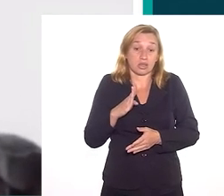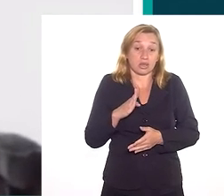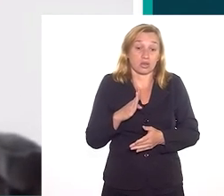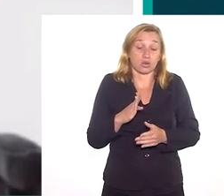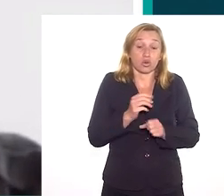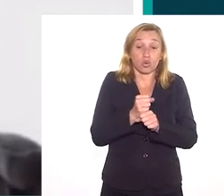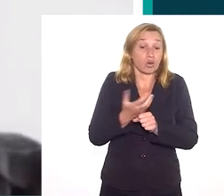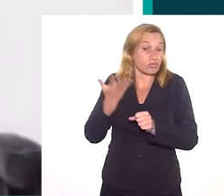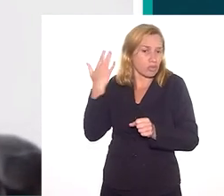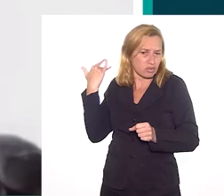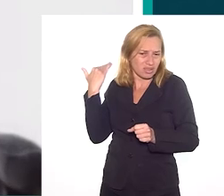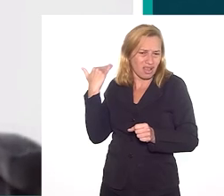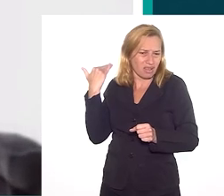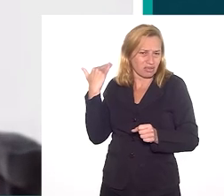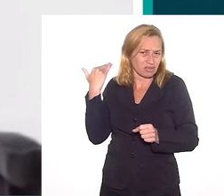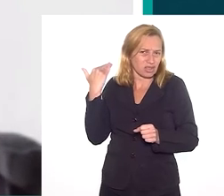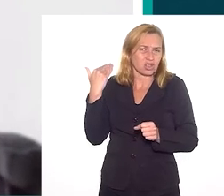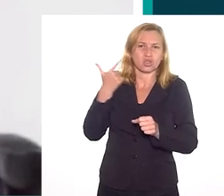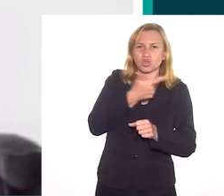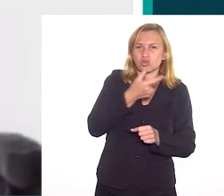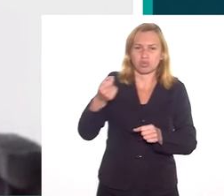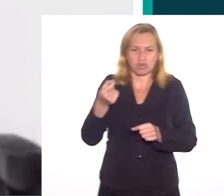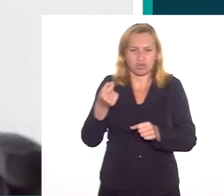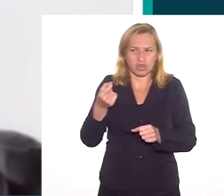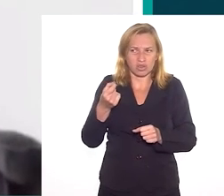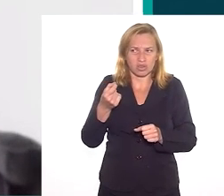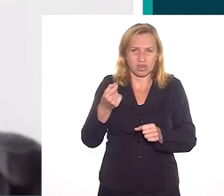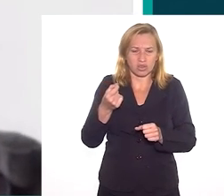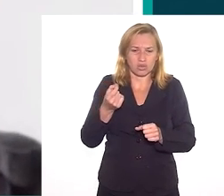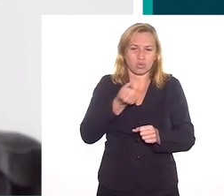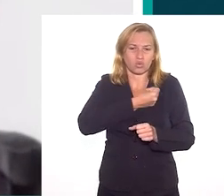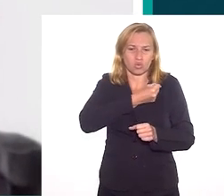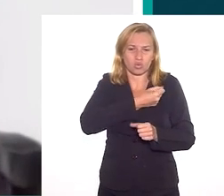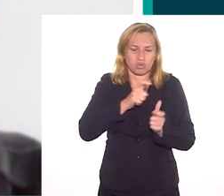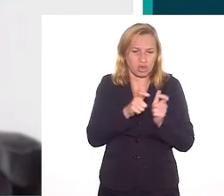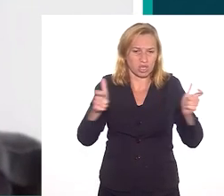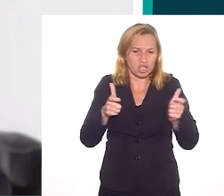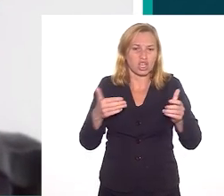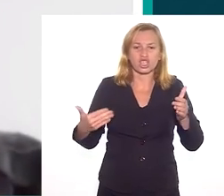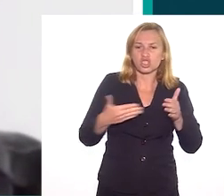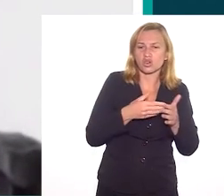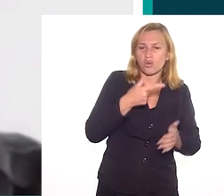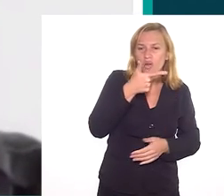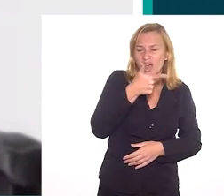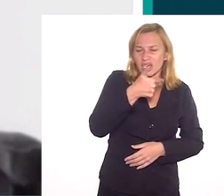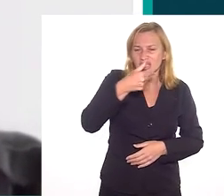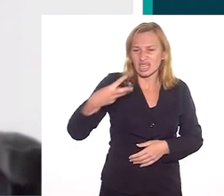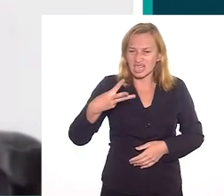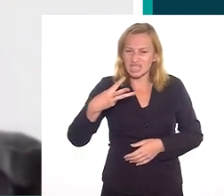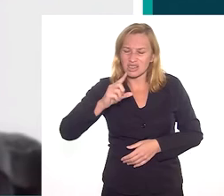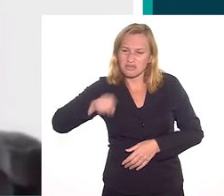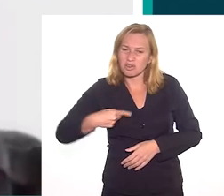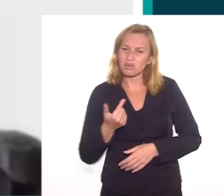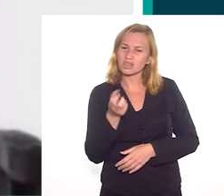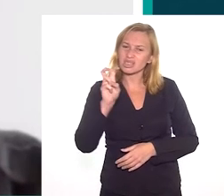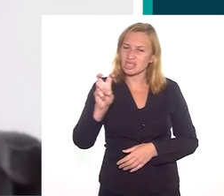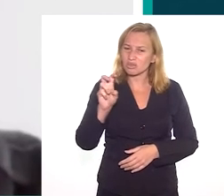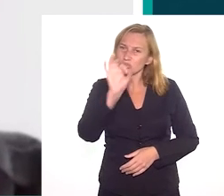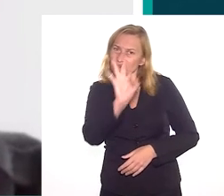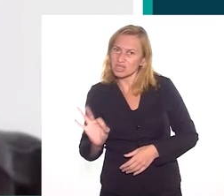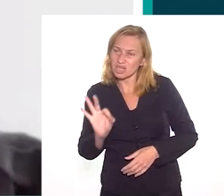atualmente, os dados são do ano passado, o ano fechado de 2020, ela foi recorde, chegou a 13